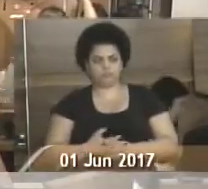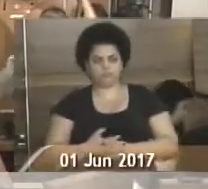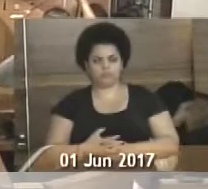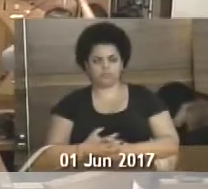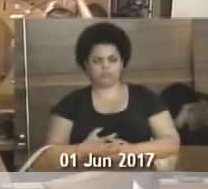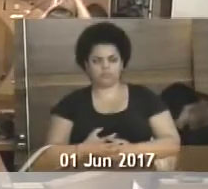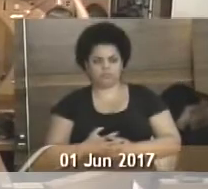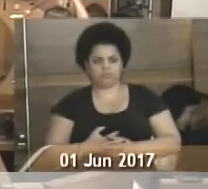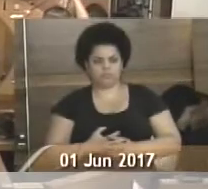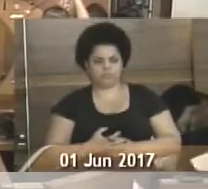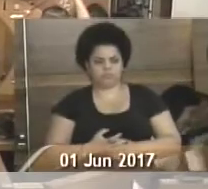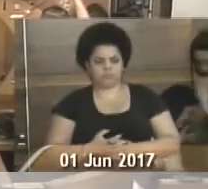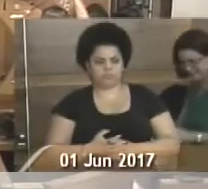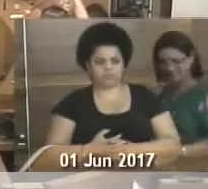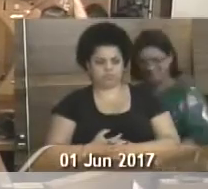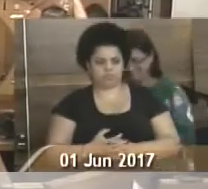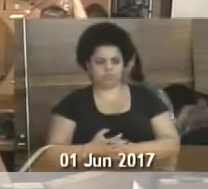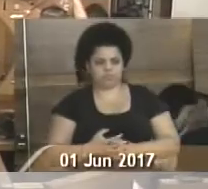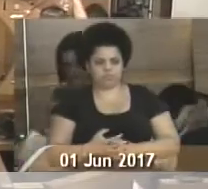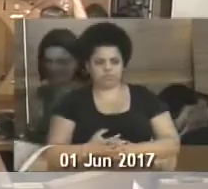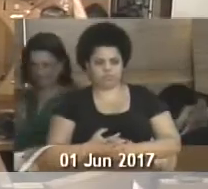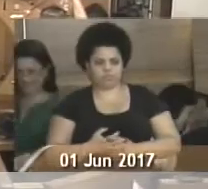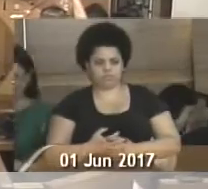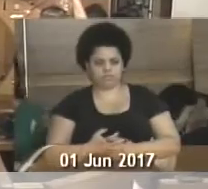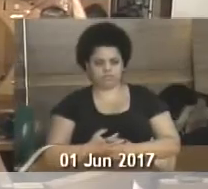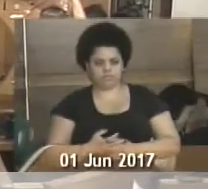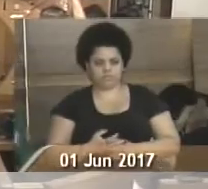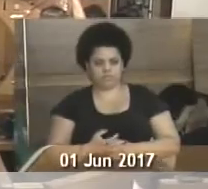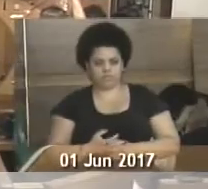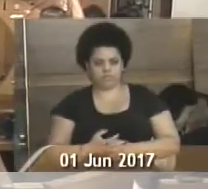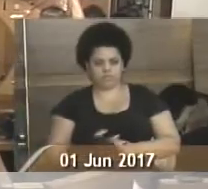Com a palavra o vereador Carindade Social.